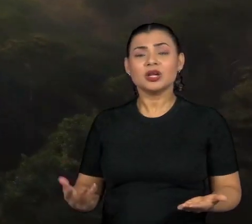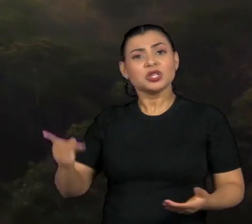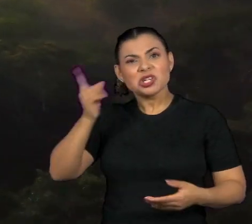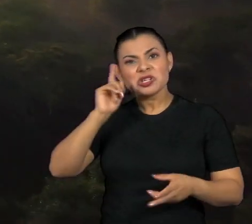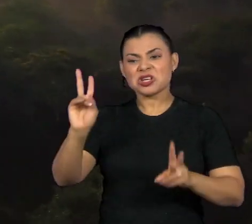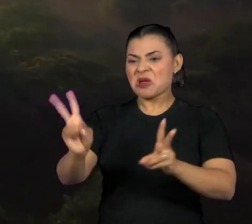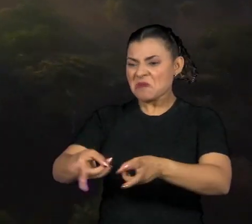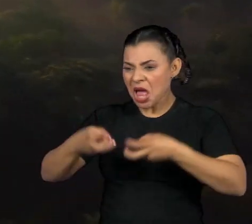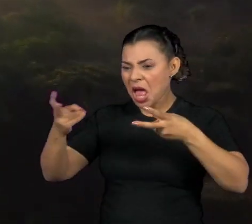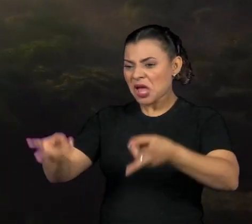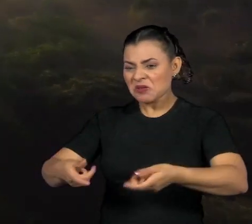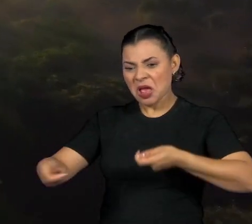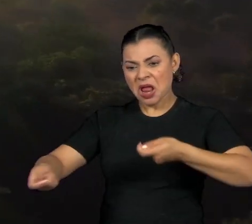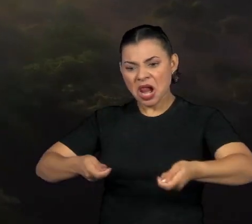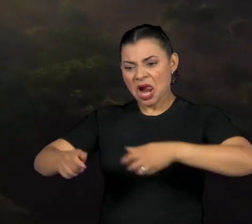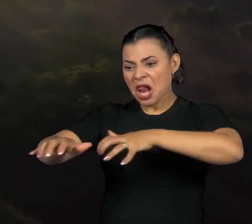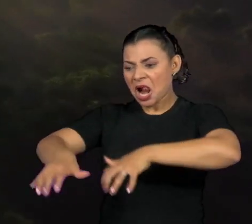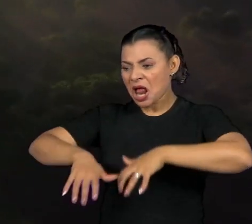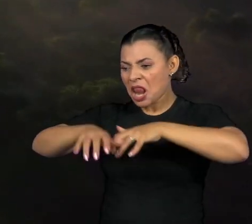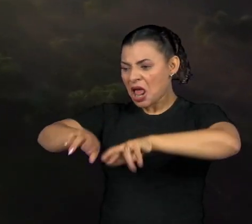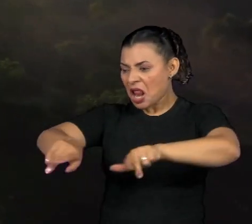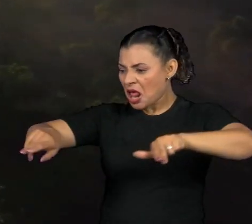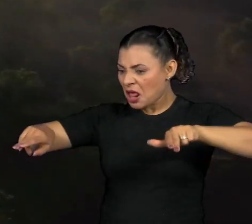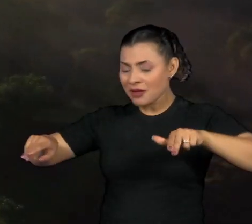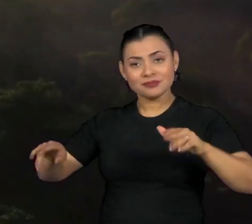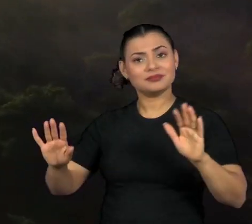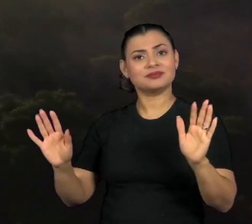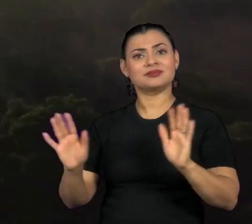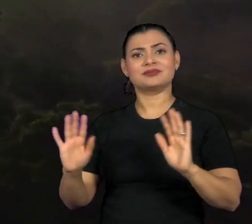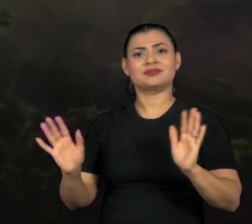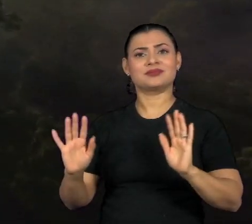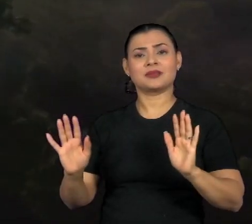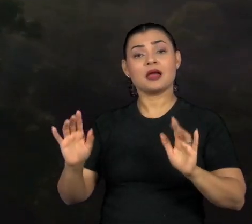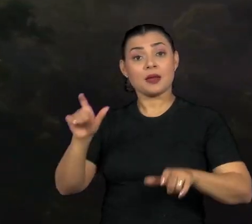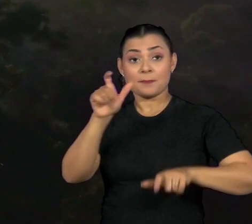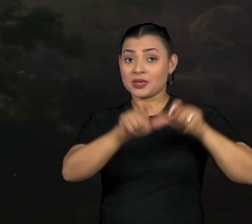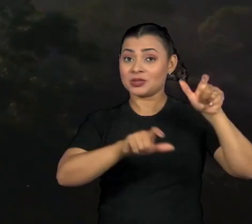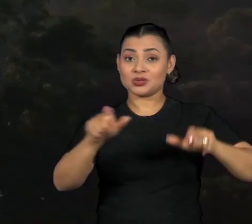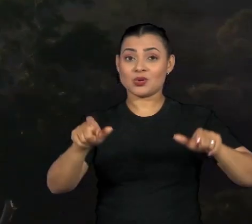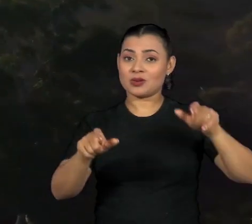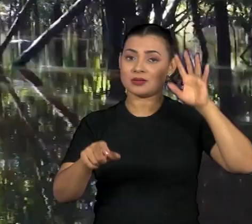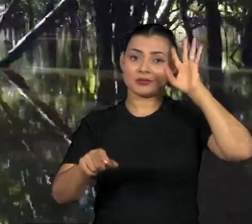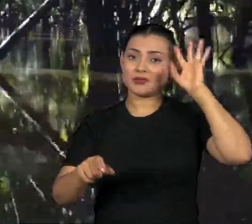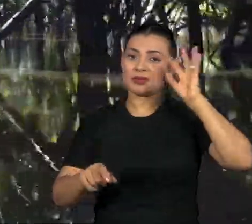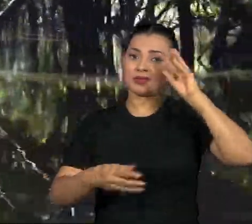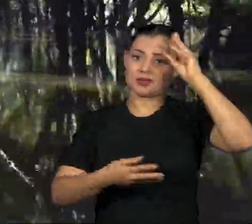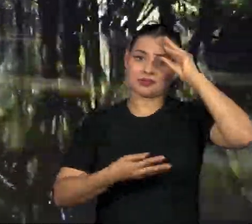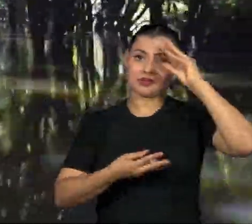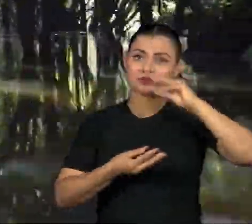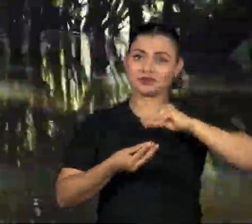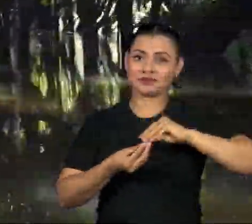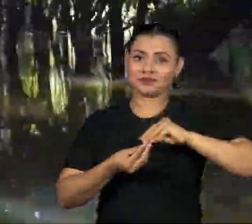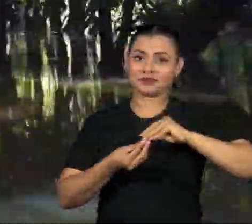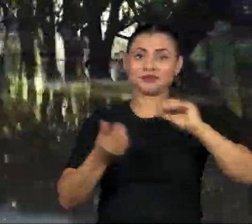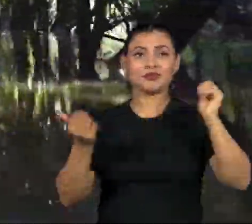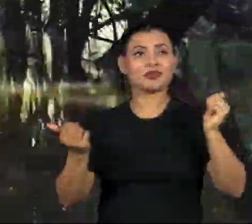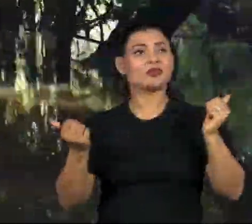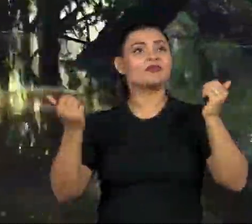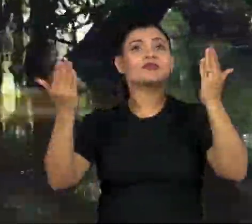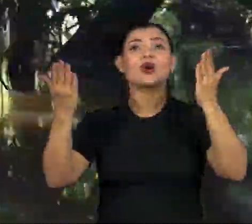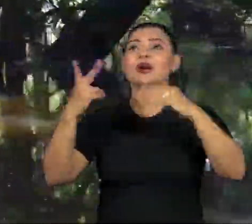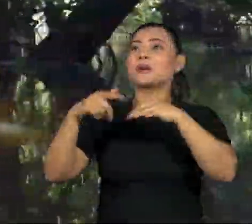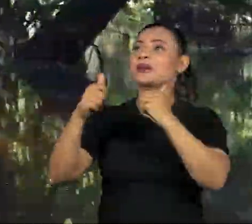por grandes empreendimentos, sabe? Mas o que as pessoas não têm entendimento é que o mundo lá fora vê